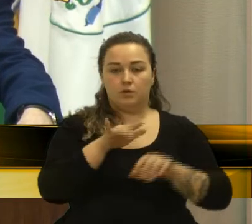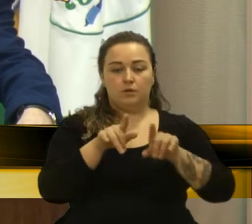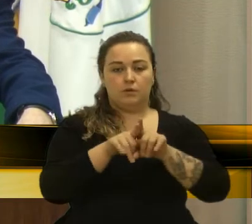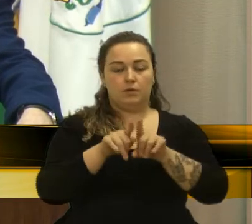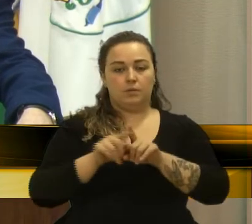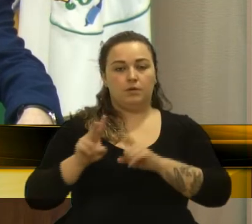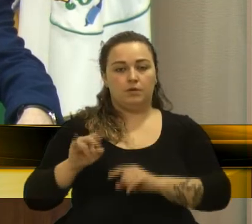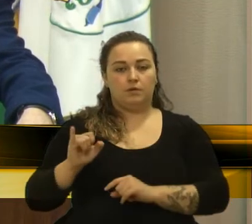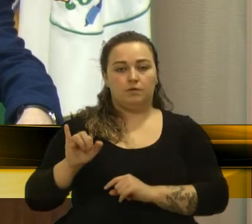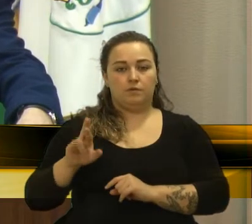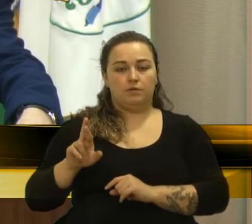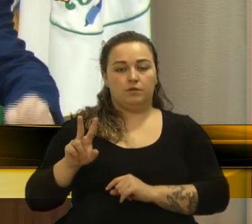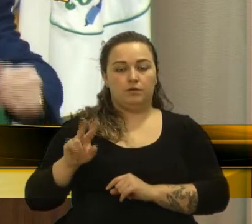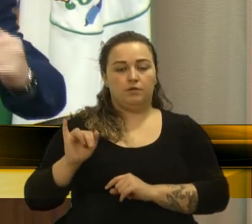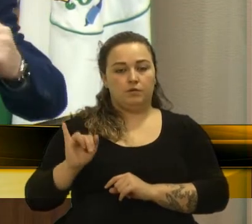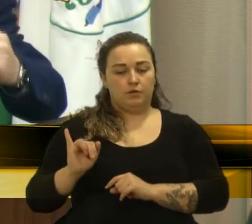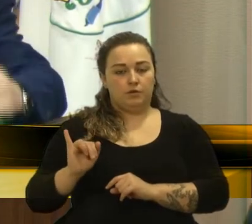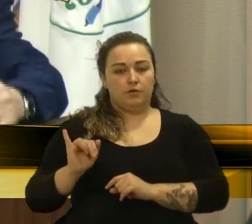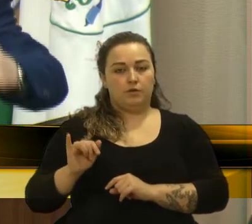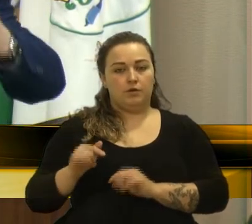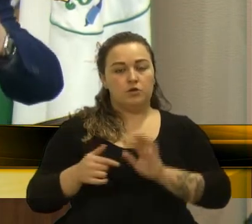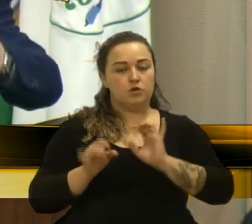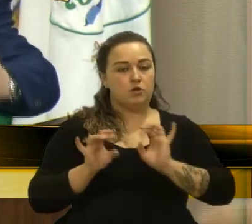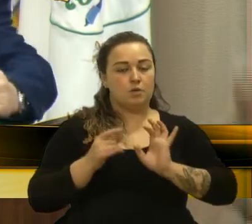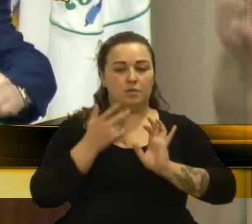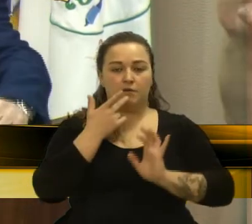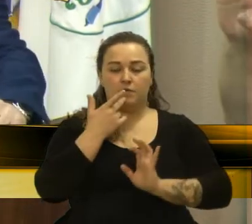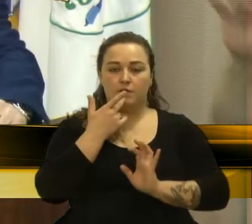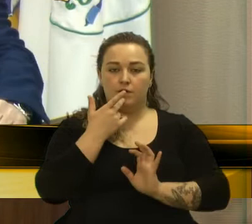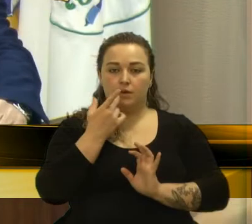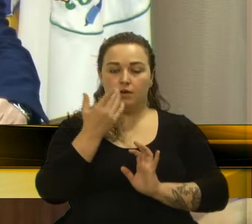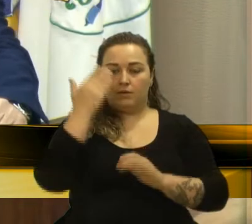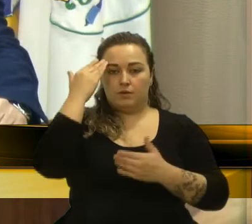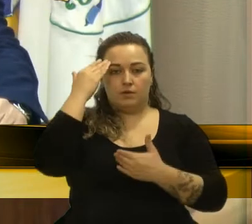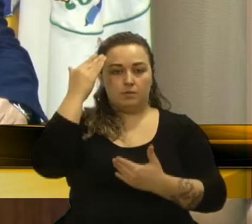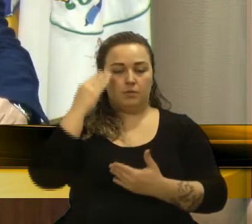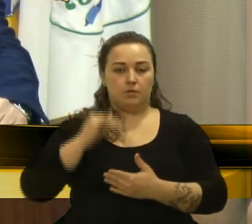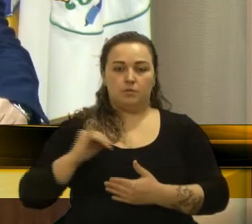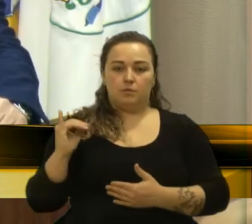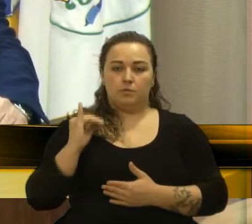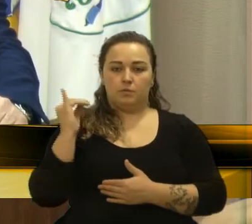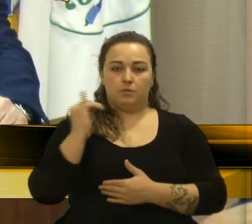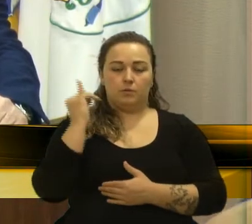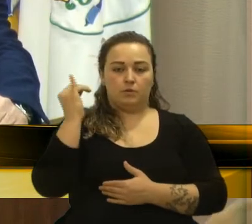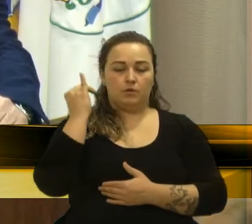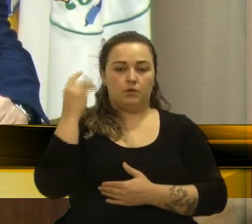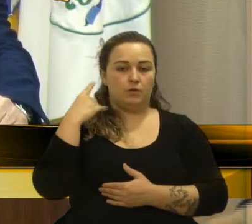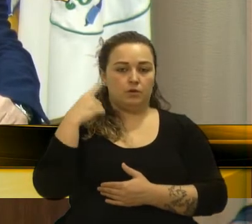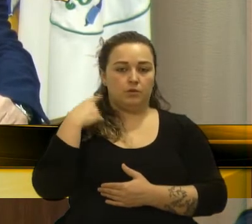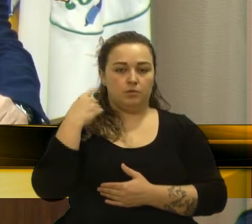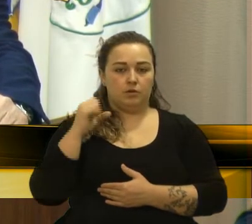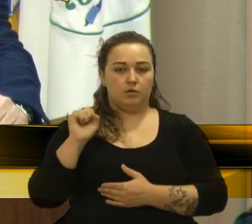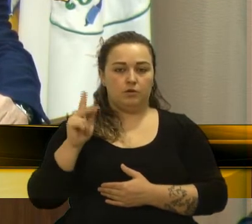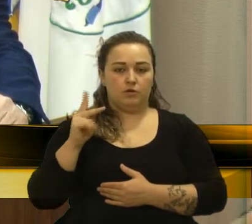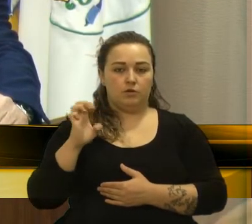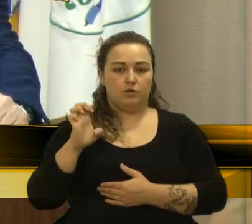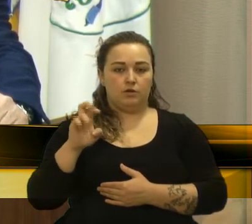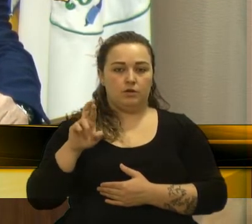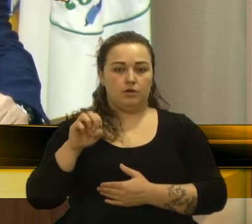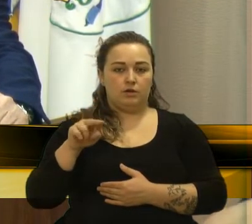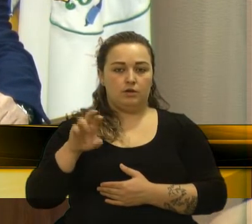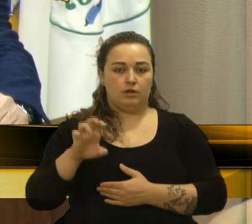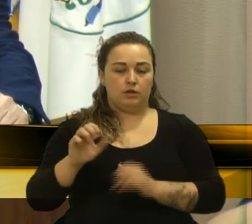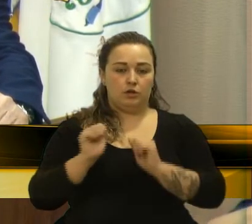filantrópico. Então fica o registro, nosso agradecimento ao deputado Scherini, a sua assessoria,